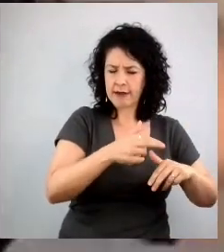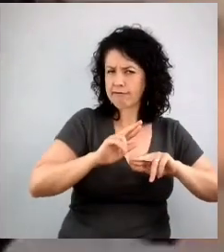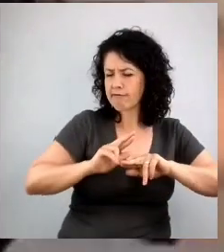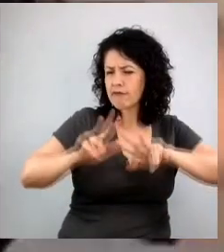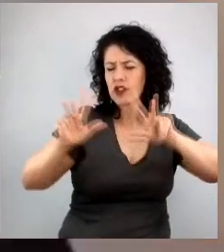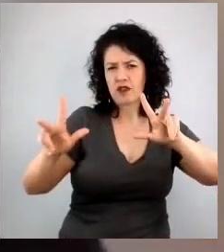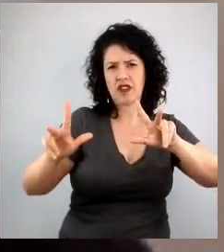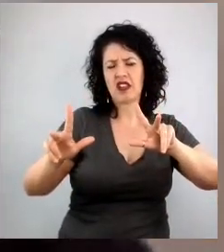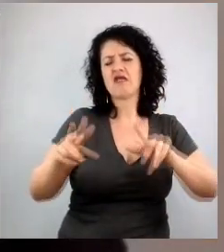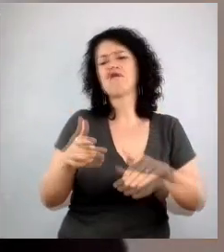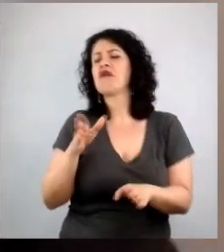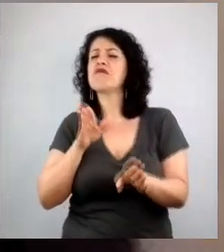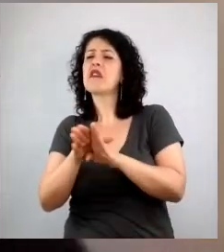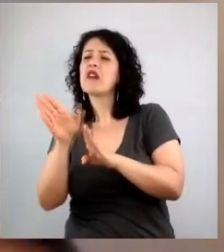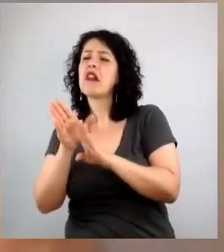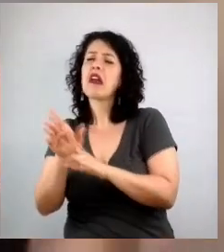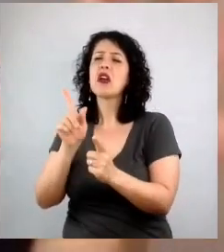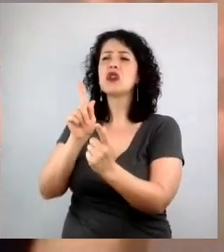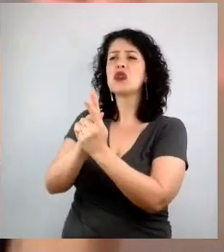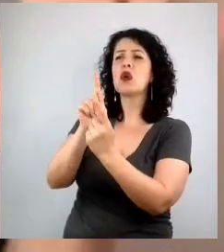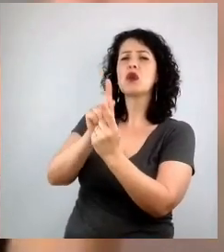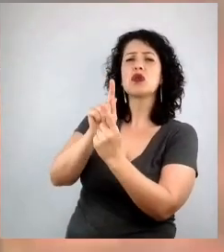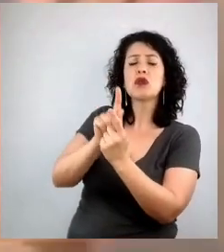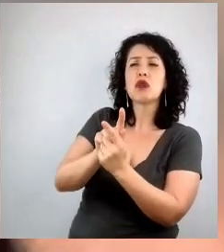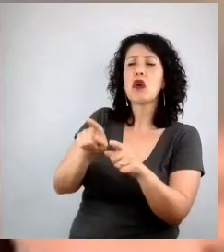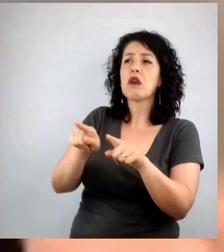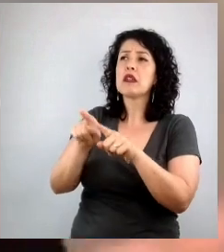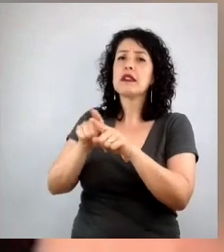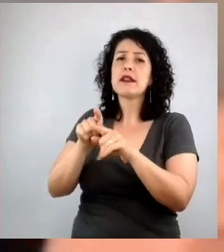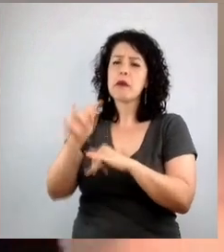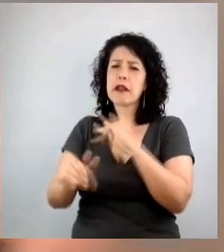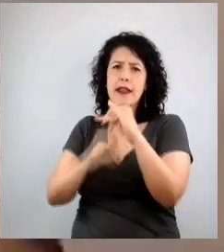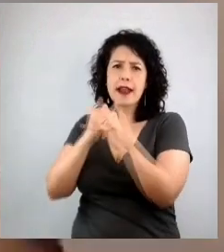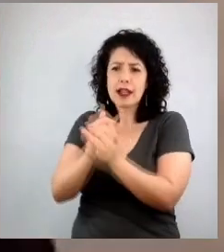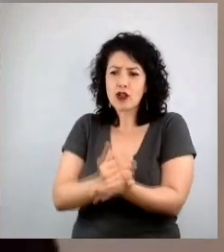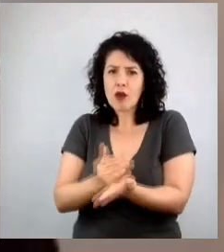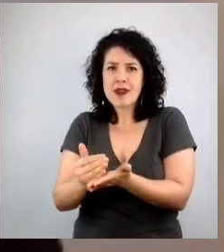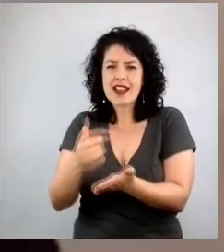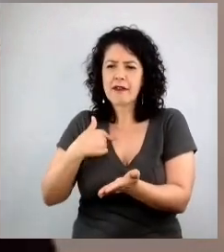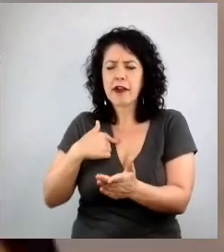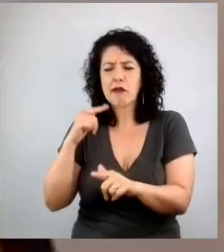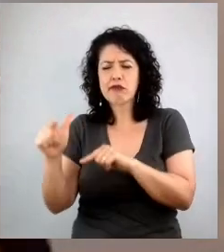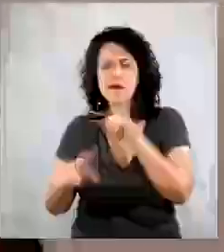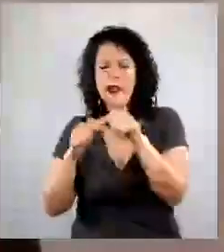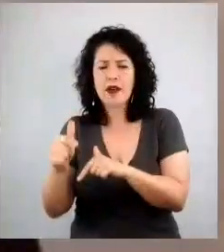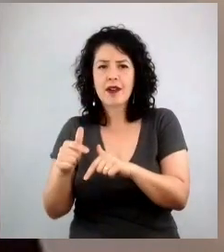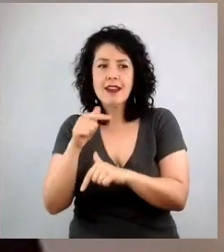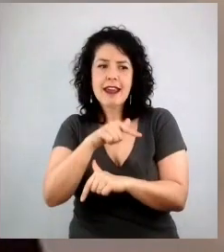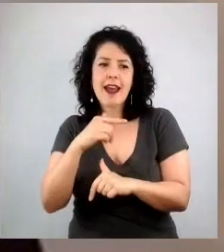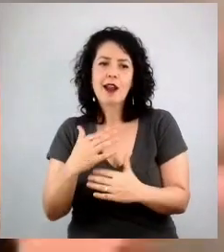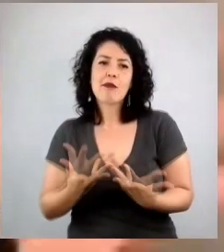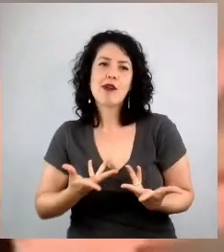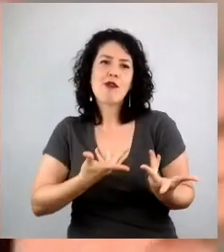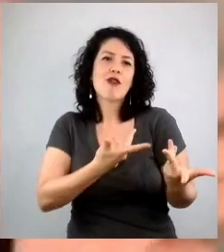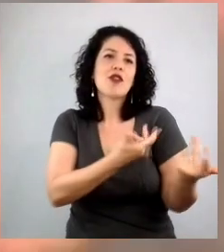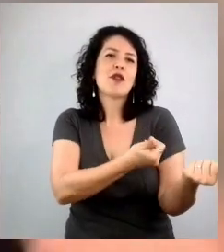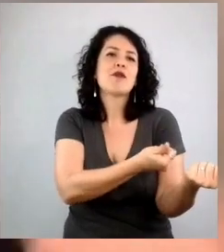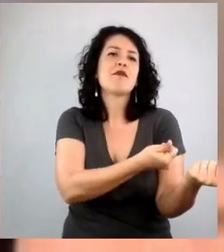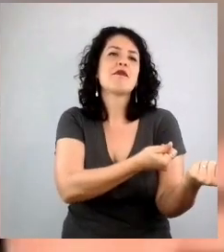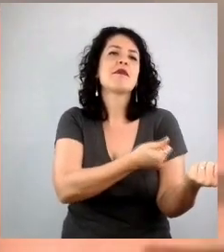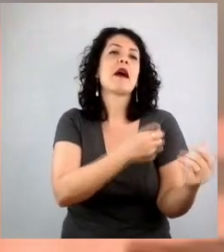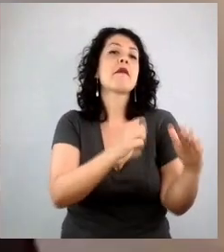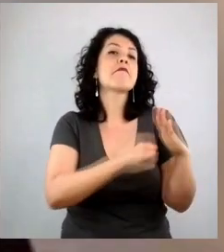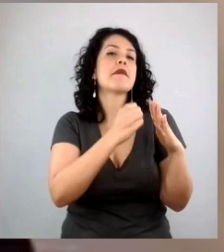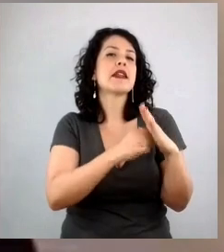estranho que estava nascendo, chamado Internet. E foi quando a Marina me chamou para trabalhar na Loduca. E aí eu falei, Mar, você tem